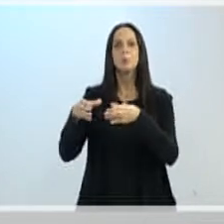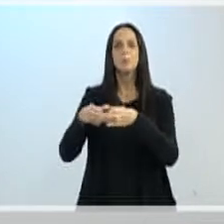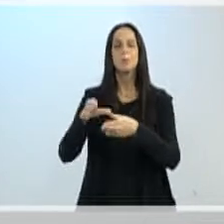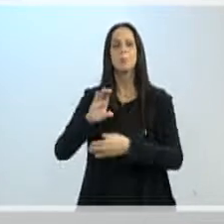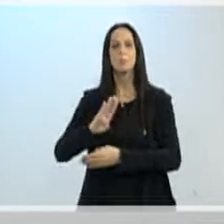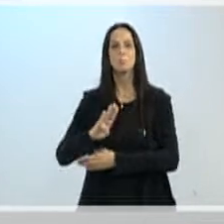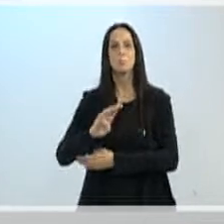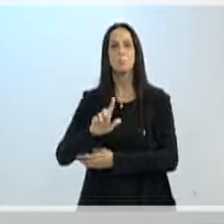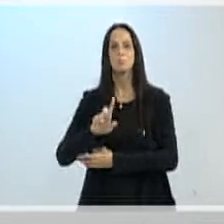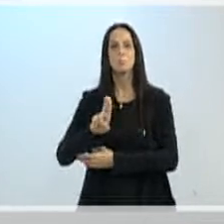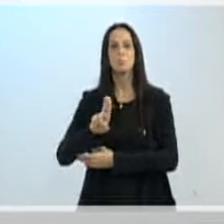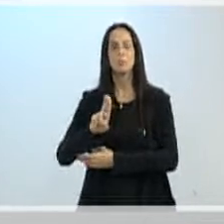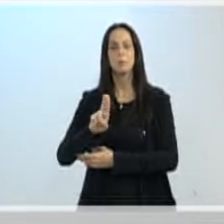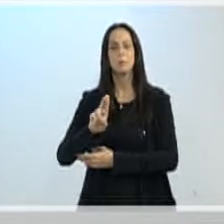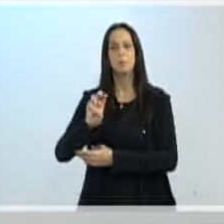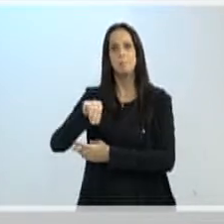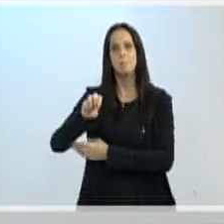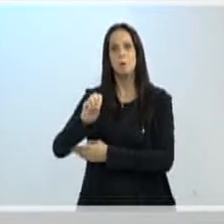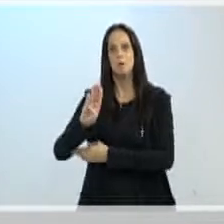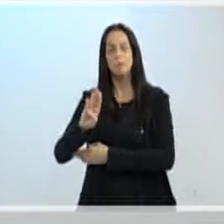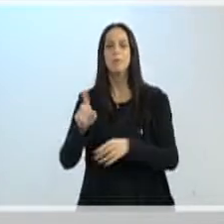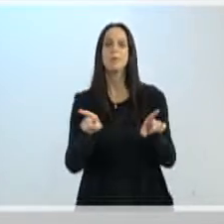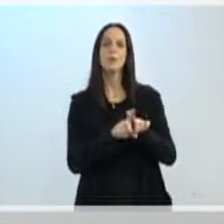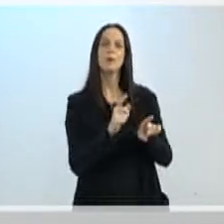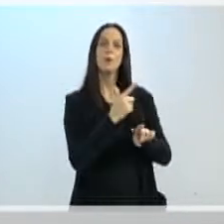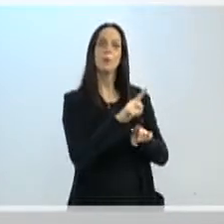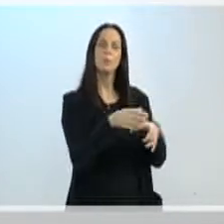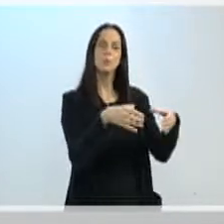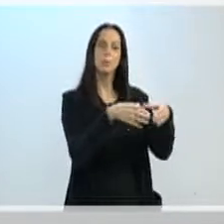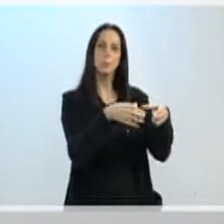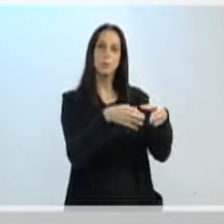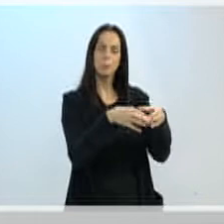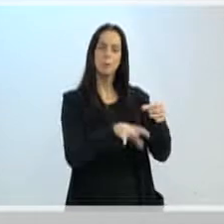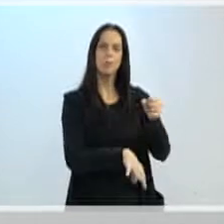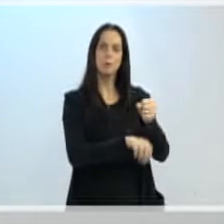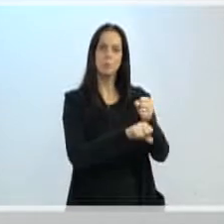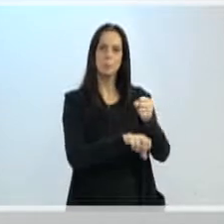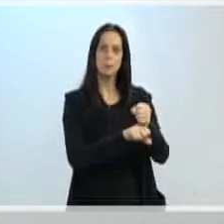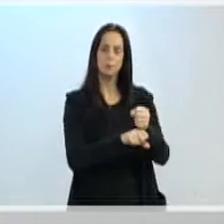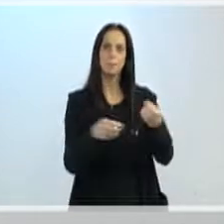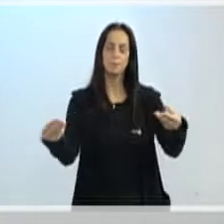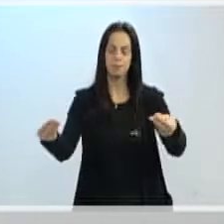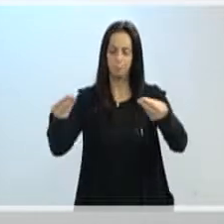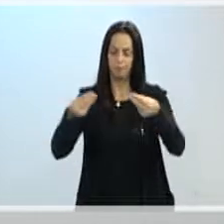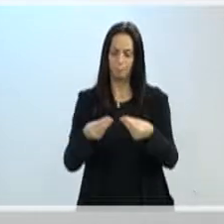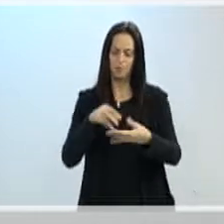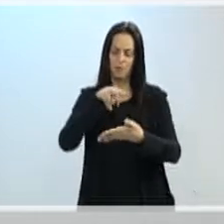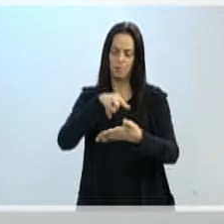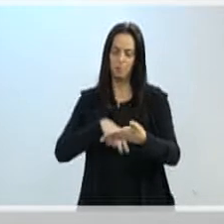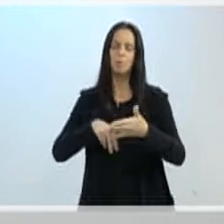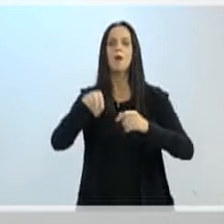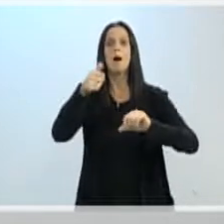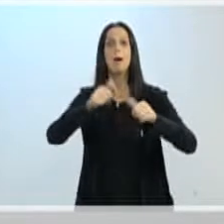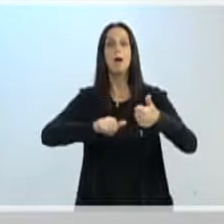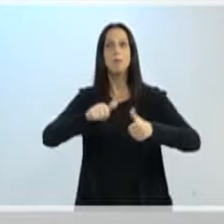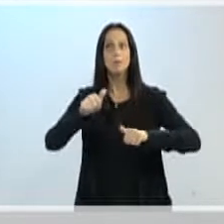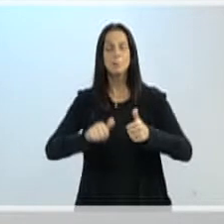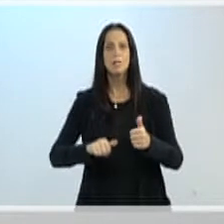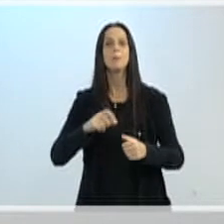pelo CETERB. Então, deve ser analisado apenas como um instrumento de trabalho, como uma das fases.